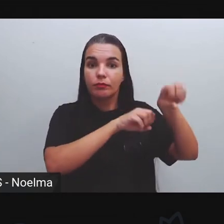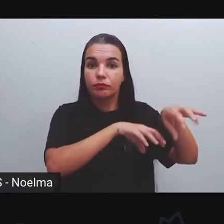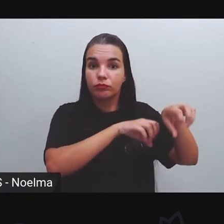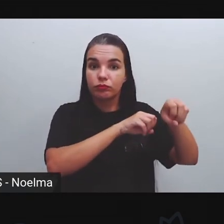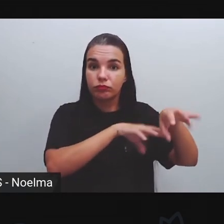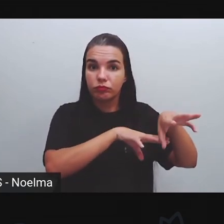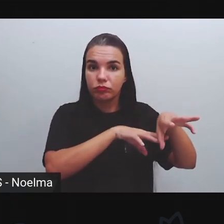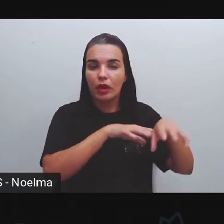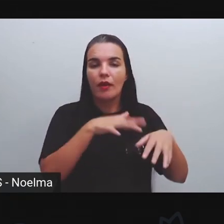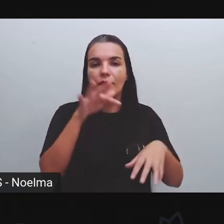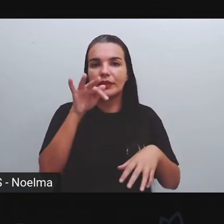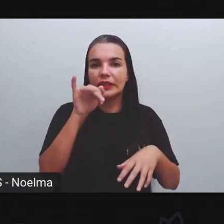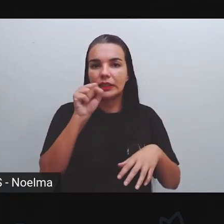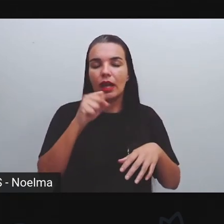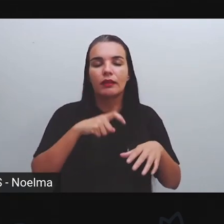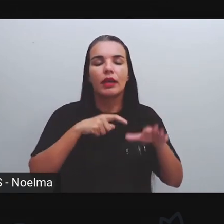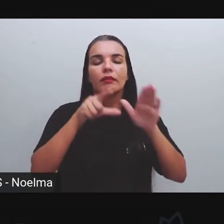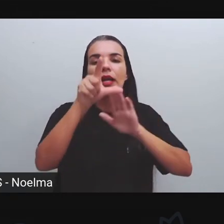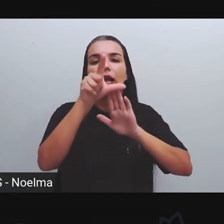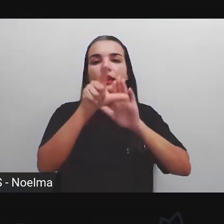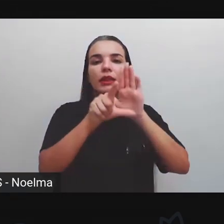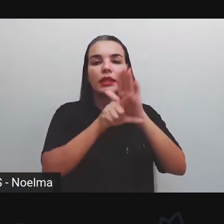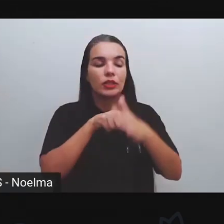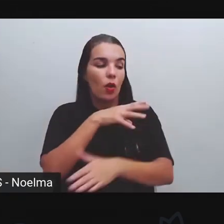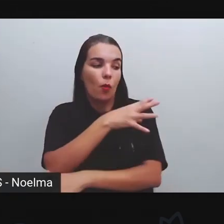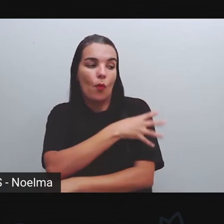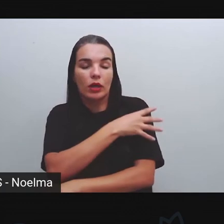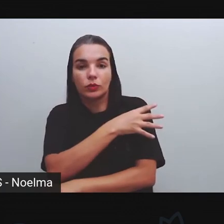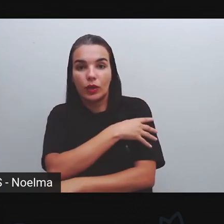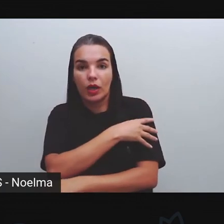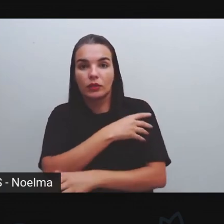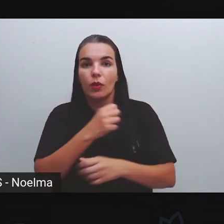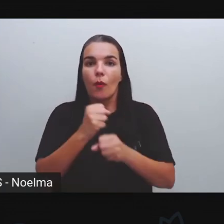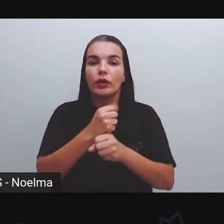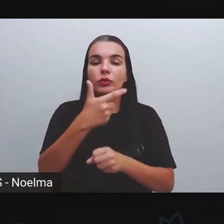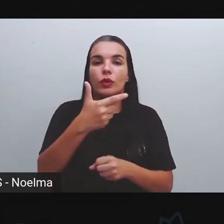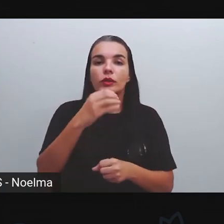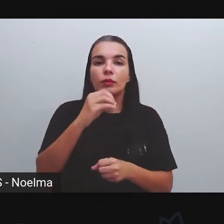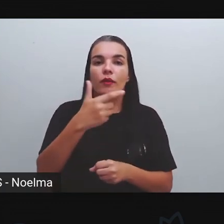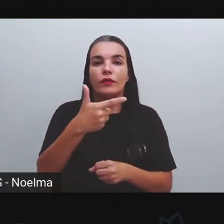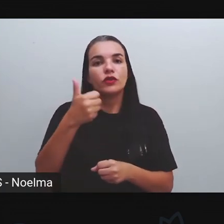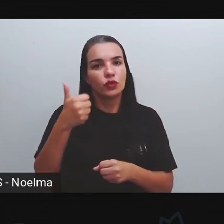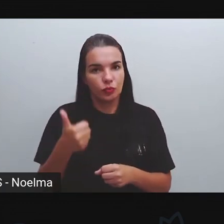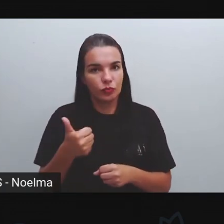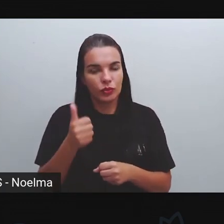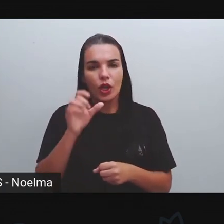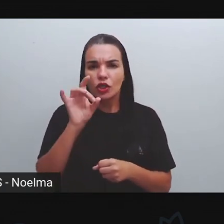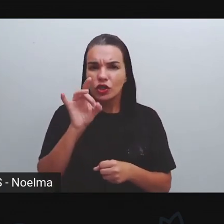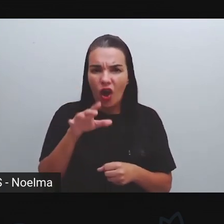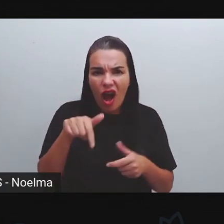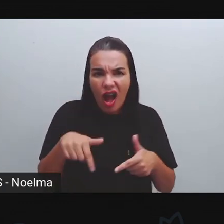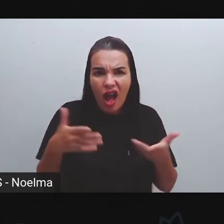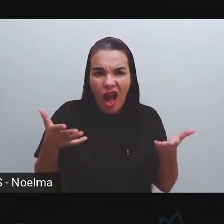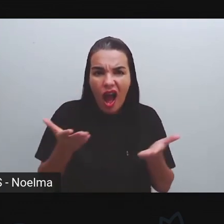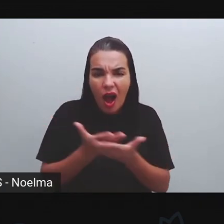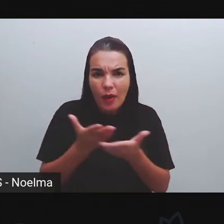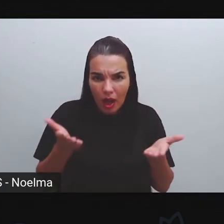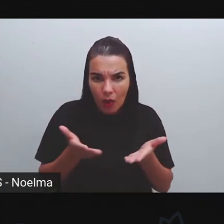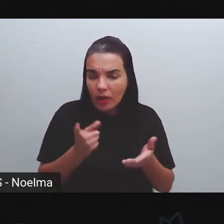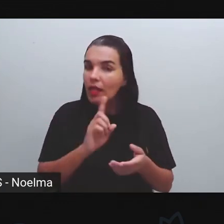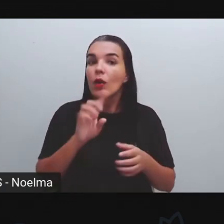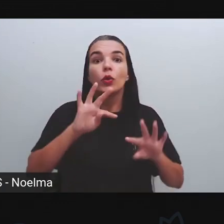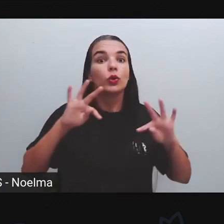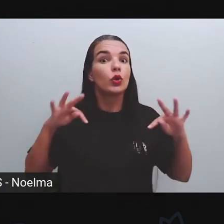nossa playlist do quarto ano, ano 2021. Não somente essa aula, mas também todas as outras